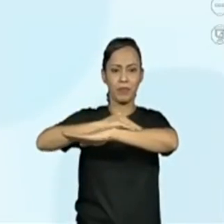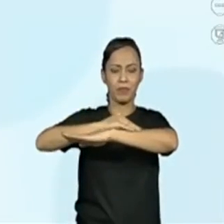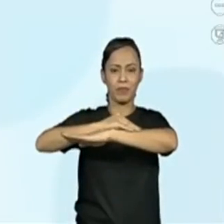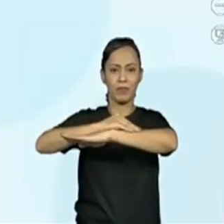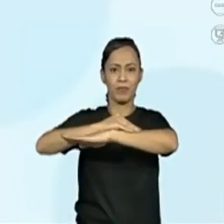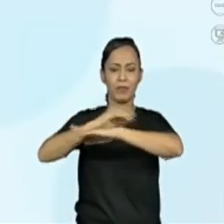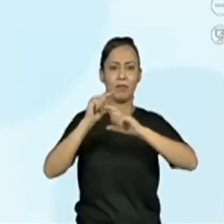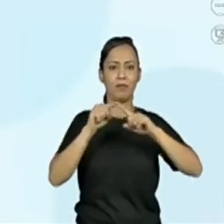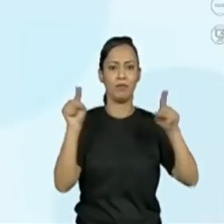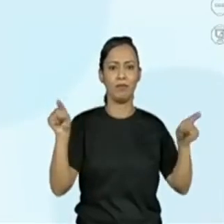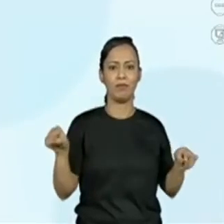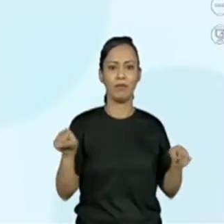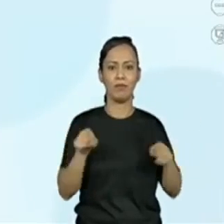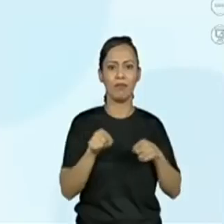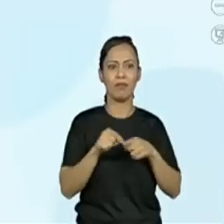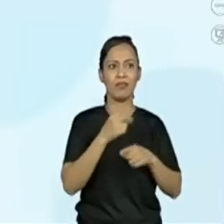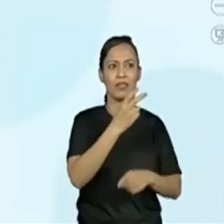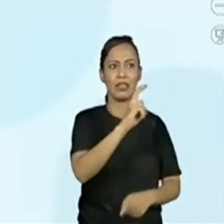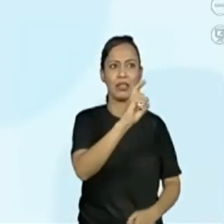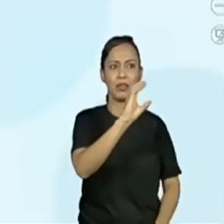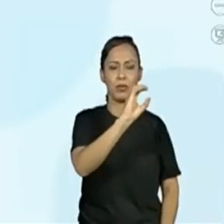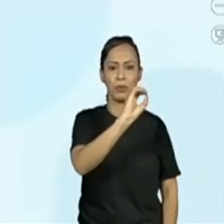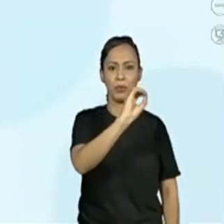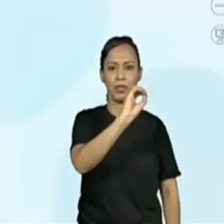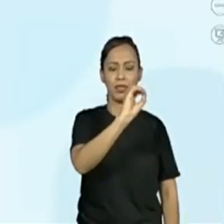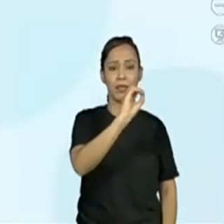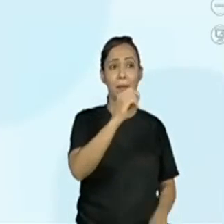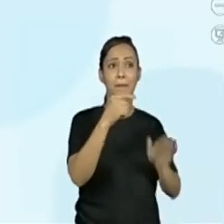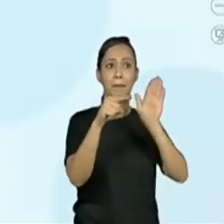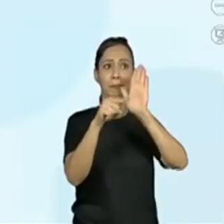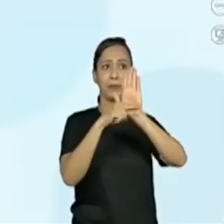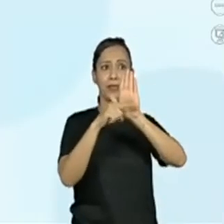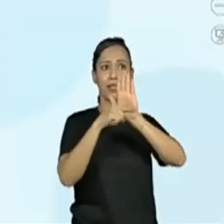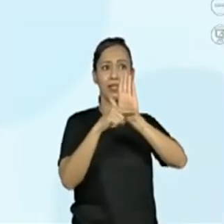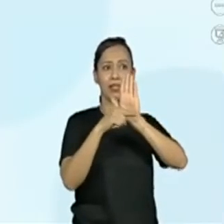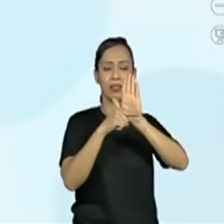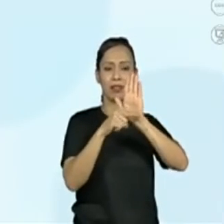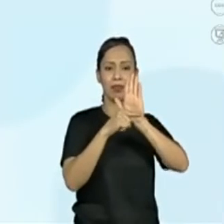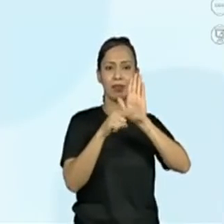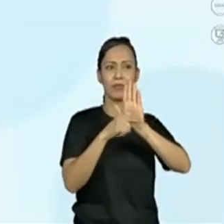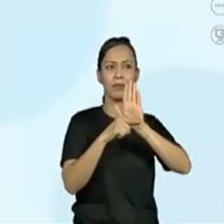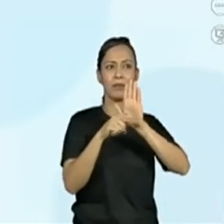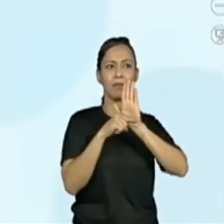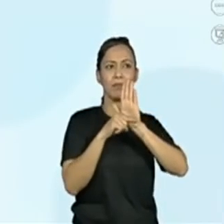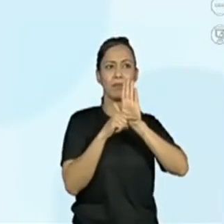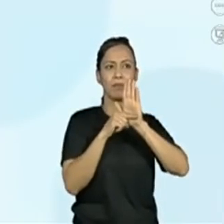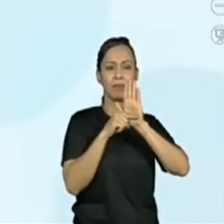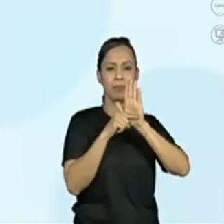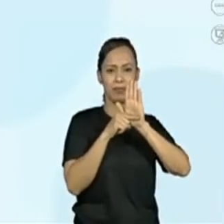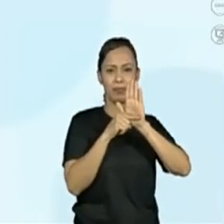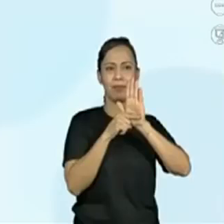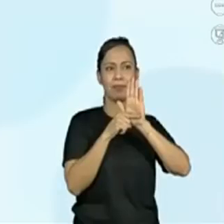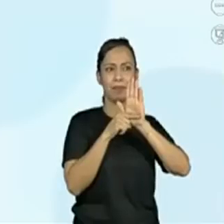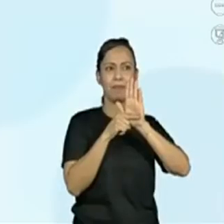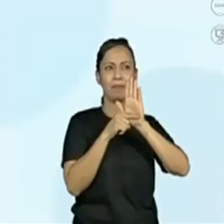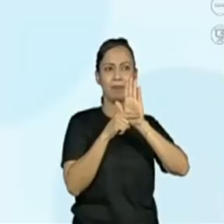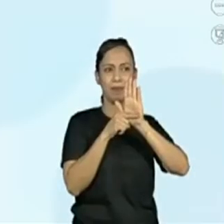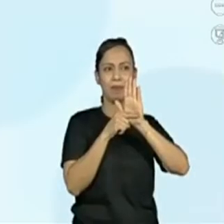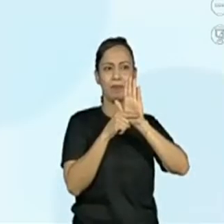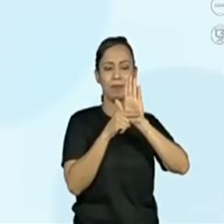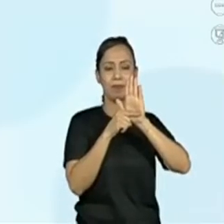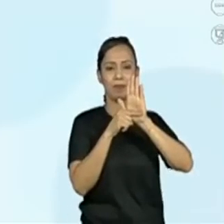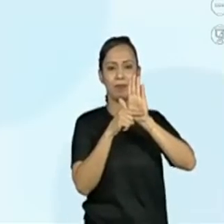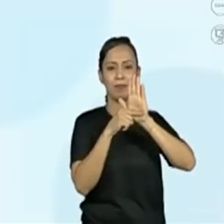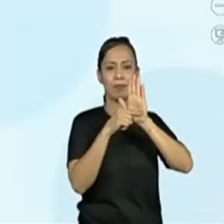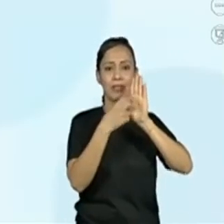E qual a distância ele percorreu? Percorreu aí mais 10, como eles já estão apontando. Então eu posso